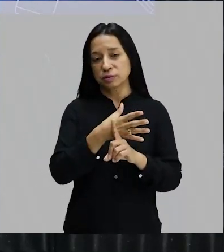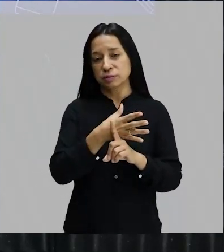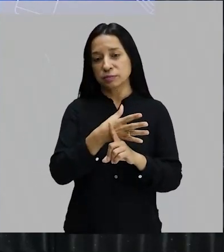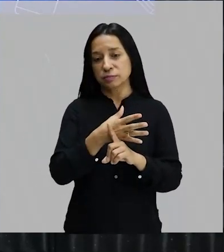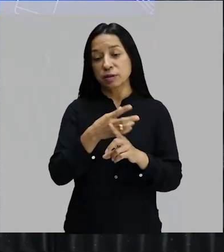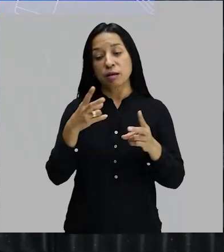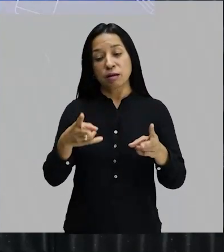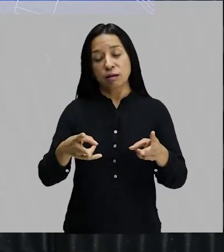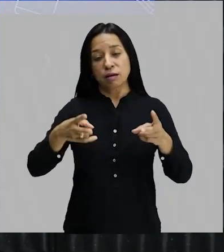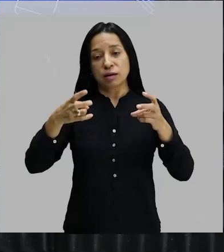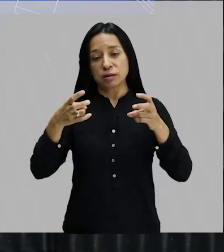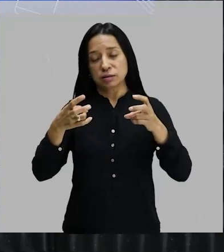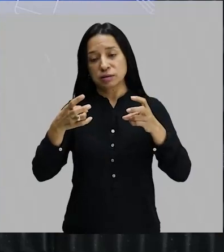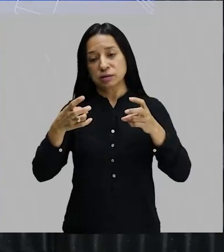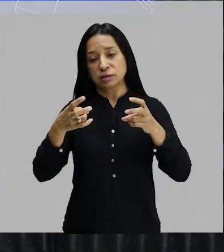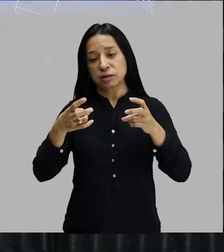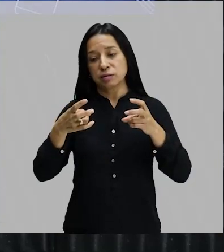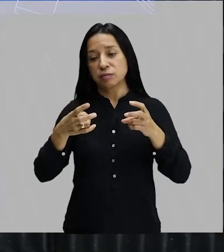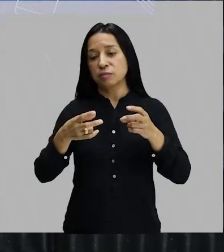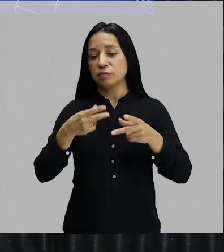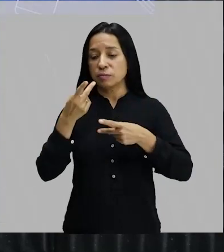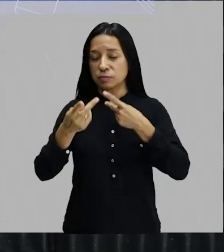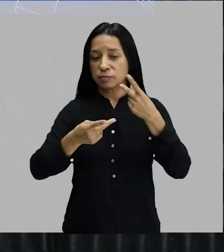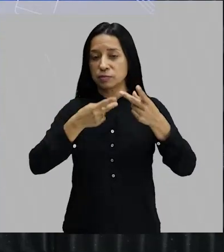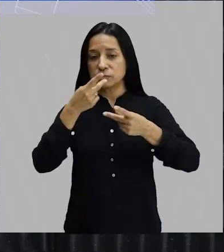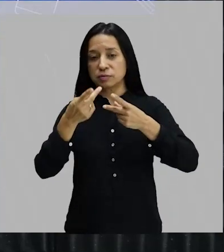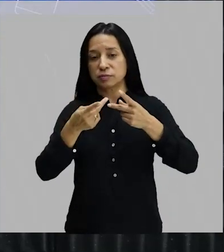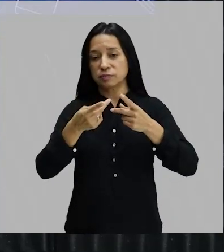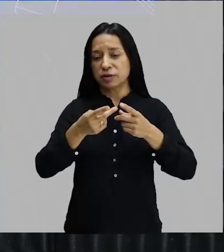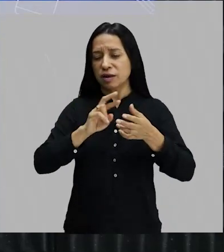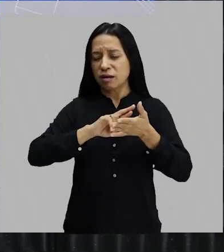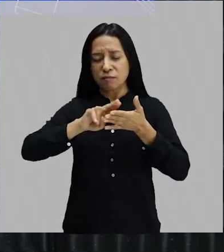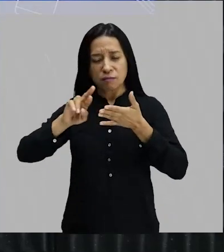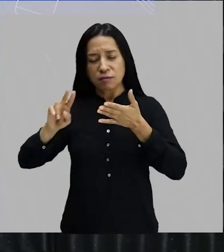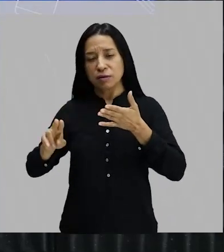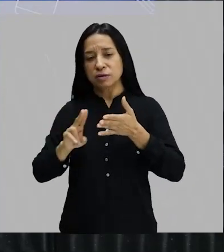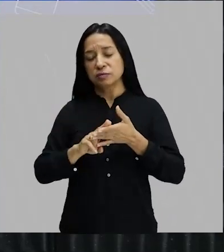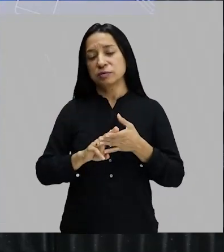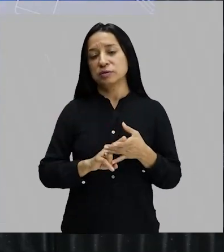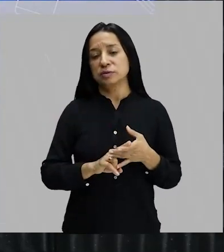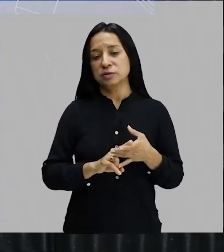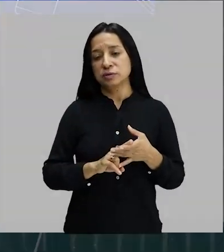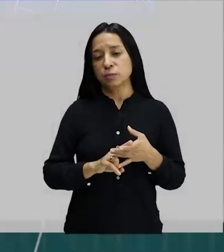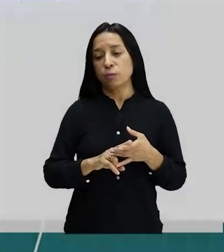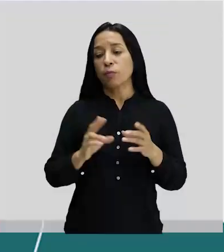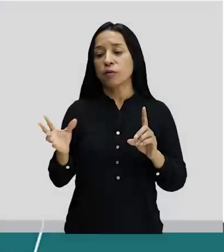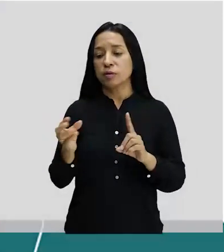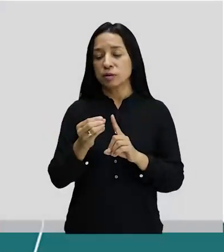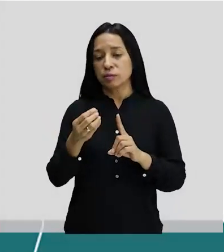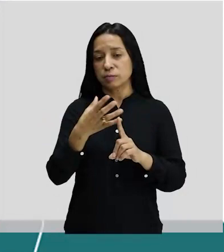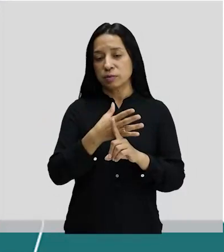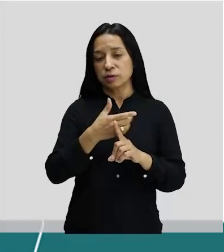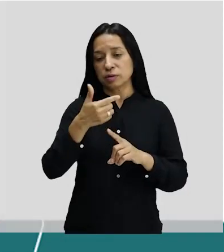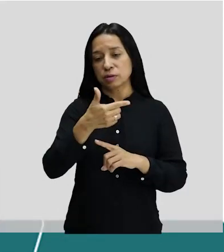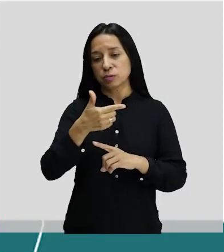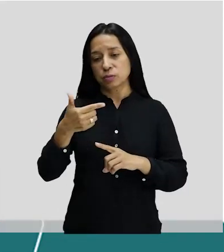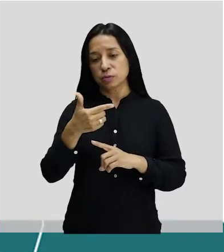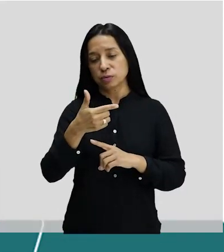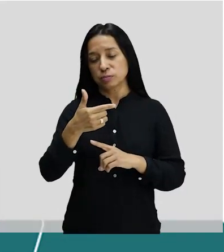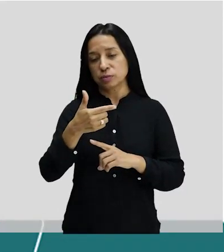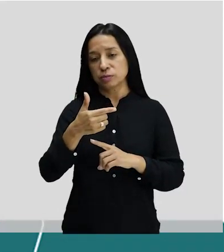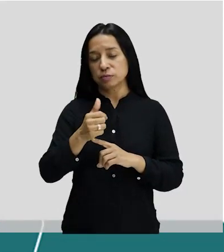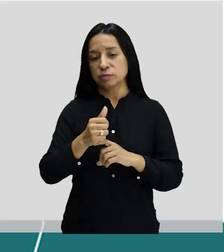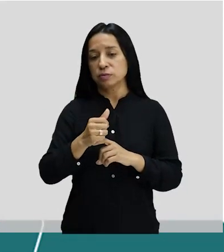falar sobre isso várias vezes nesses próximos meses, porque Semana de Arte Moderna em 2022 fará um